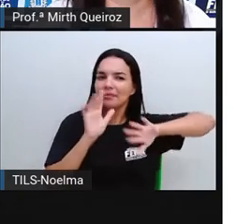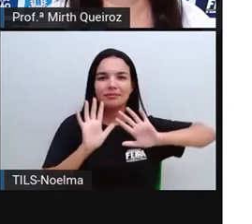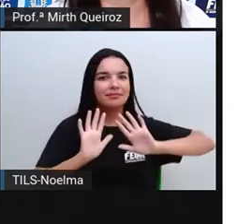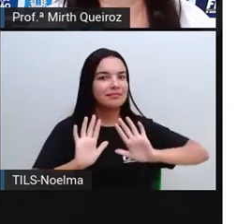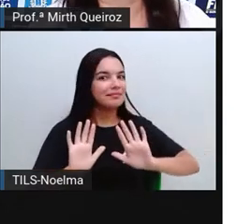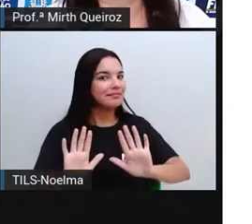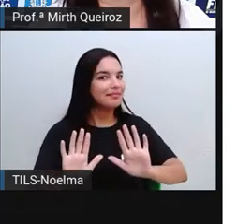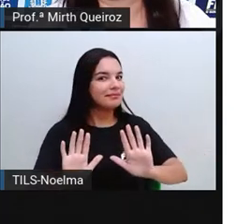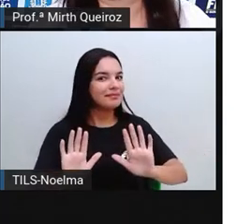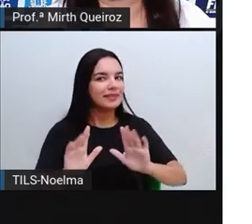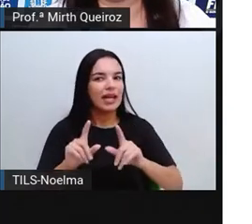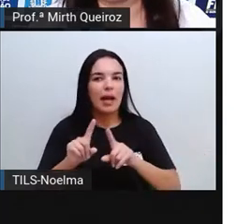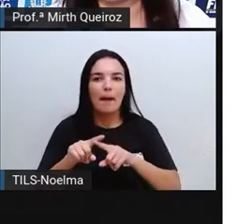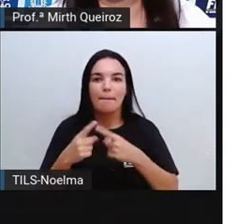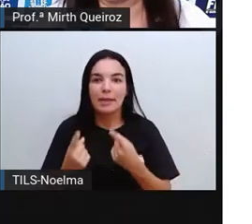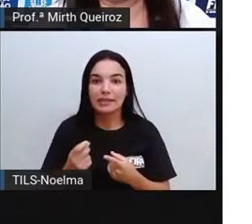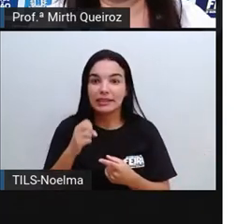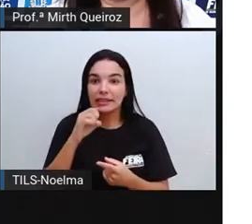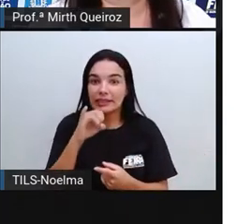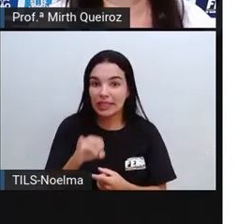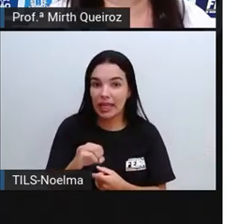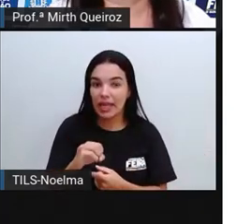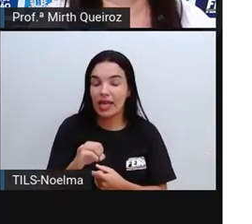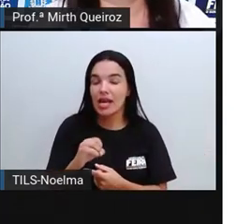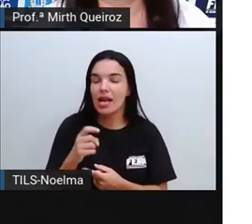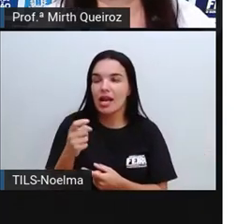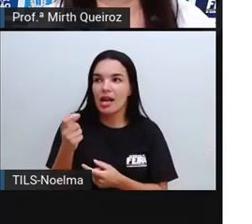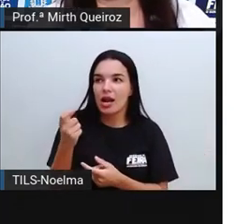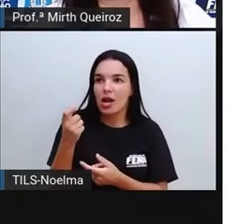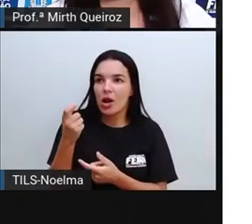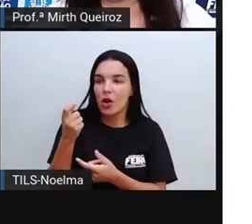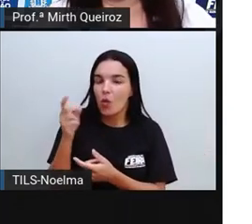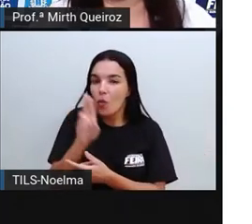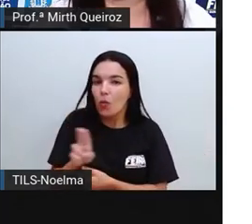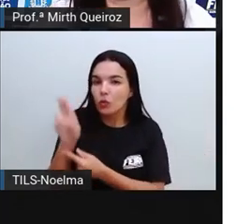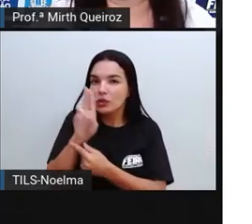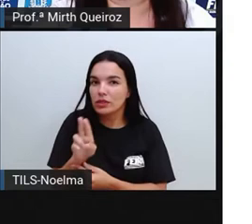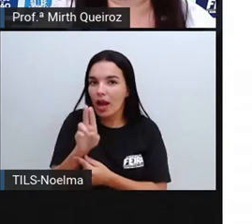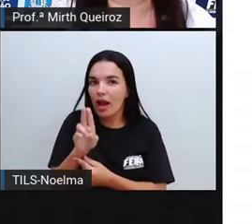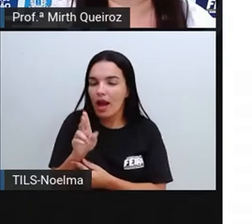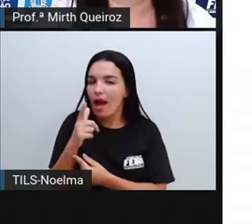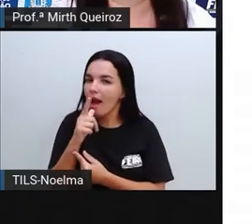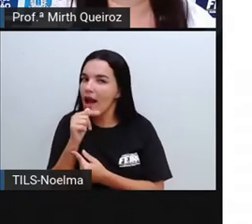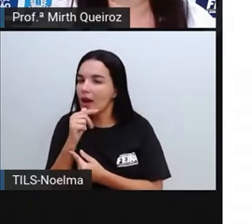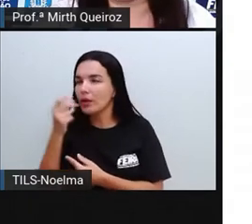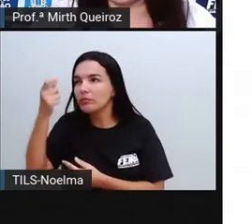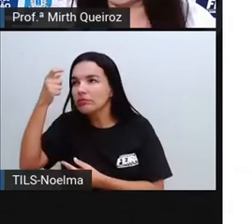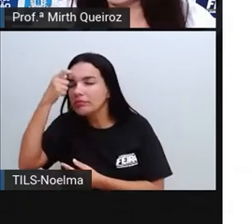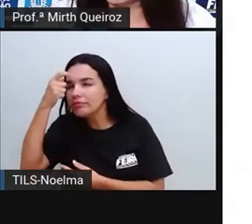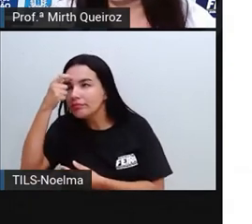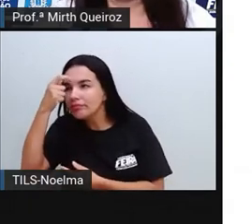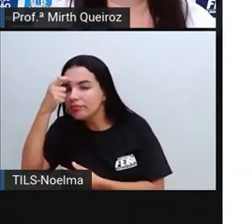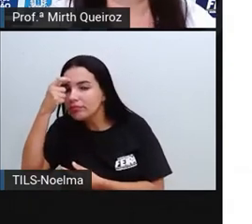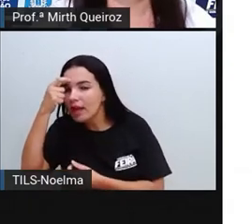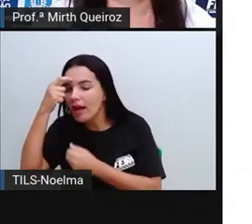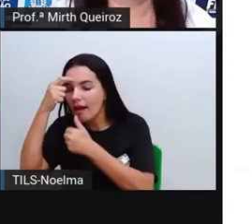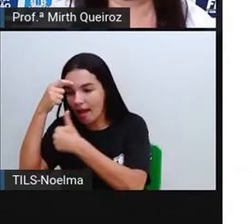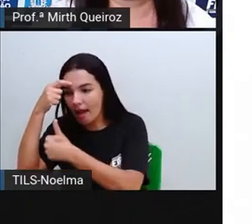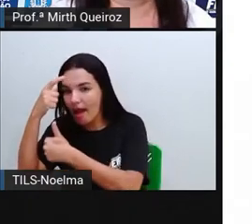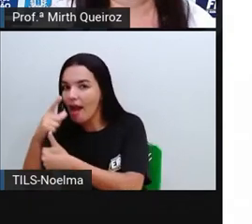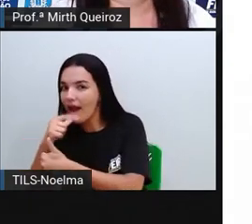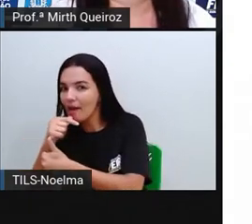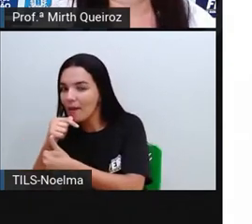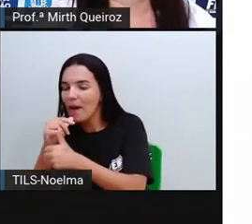consome de forma consciente a água, a gente está consumindo não só para a gente poder ter o bem água, mas